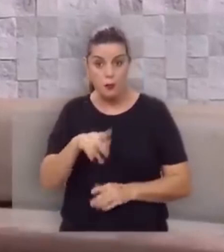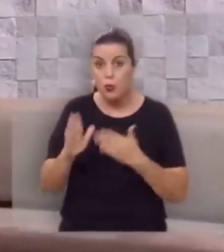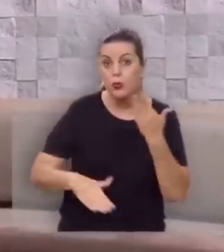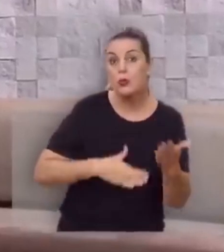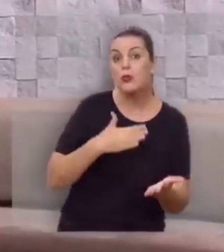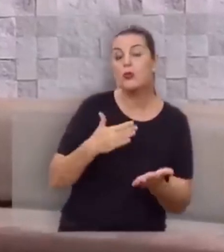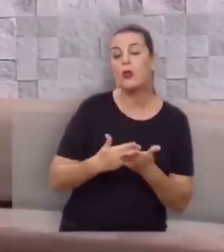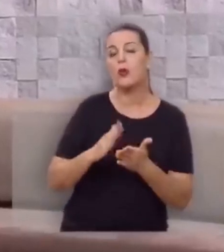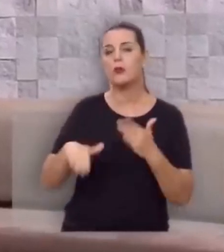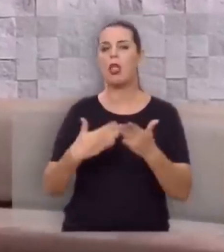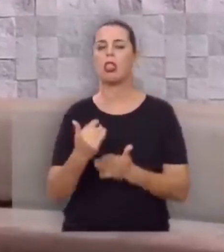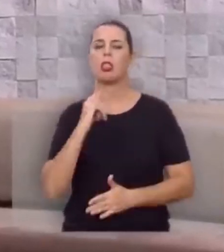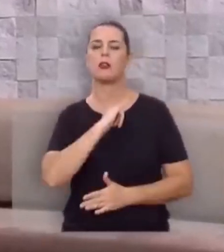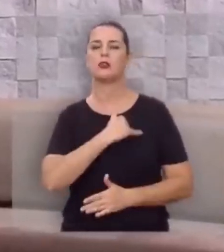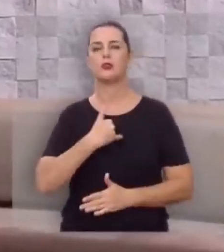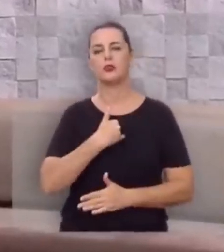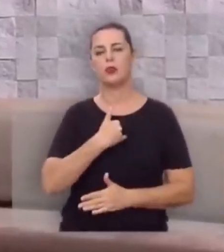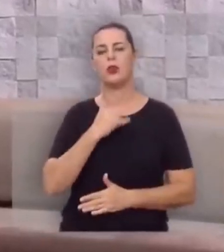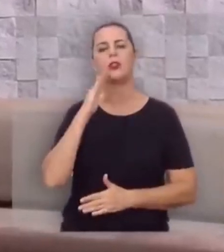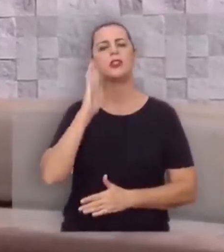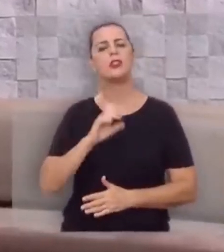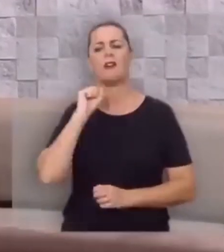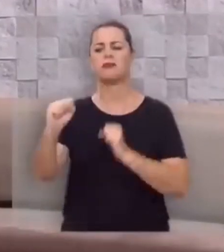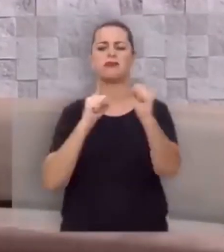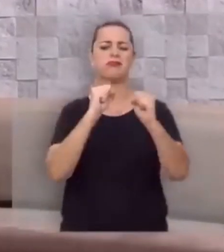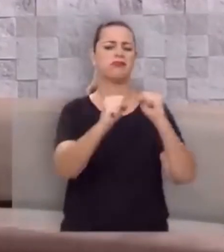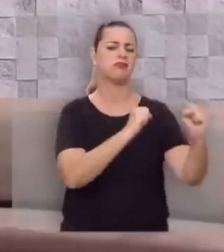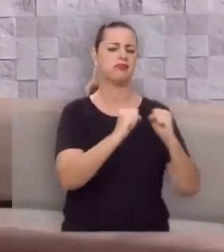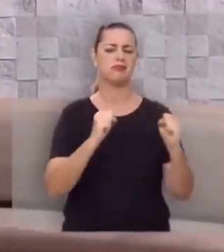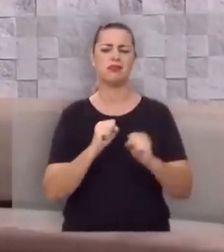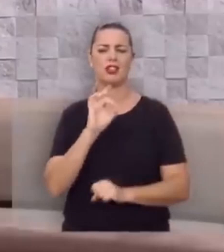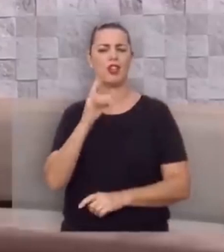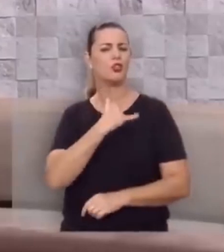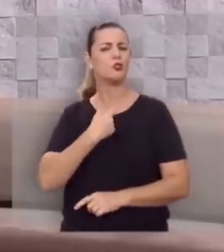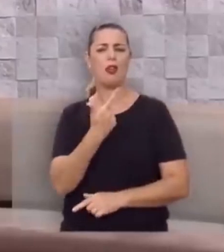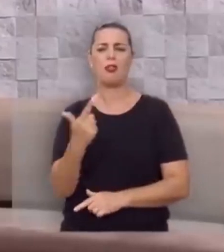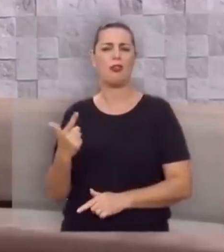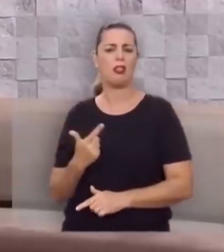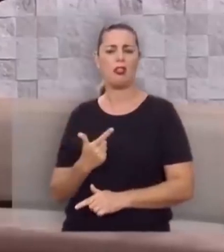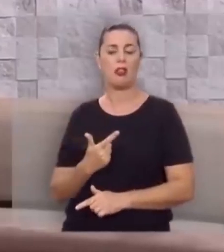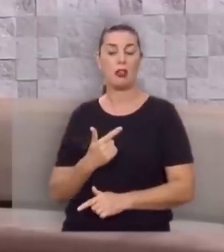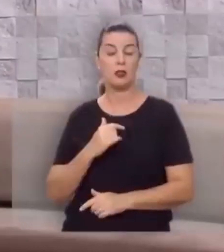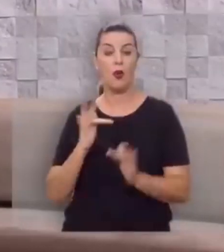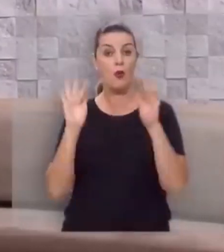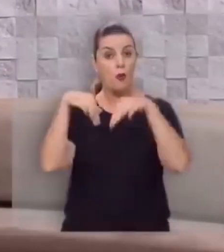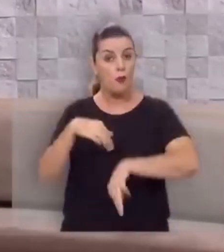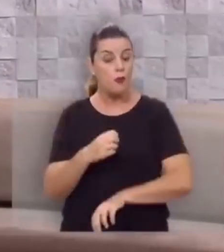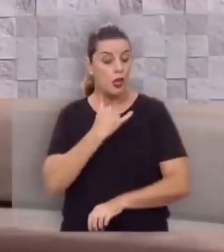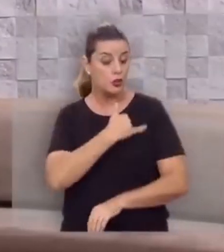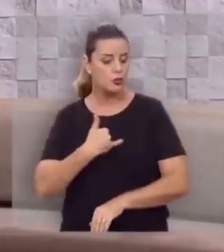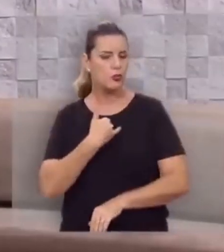todos, exceto João, já tinham sido martirizados. No final da sua vida, João,